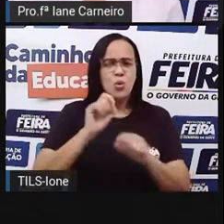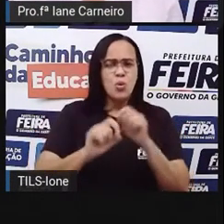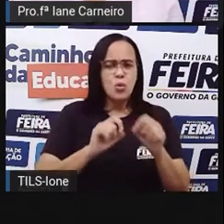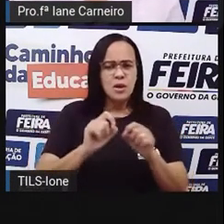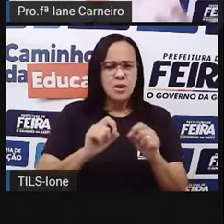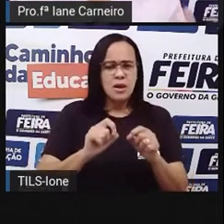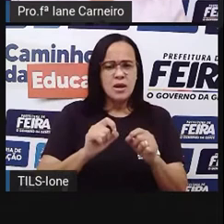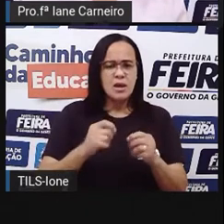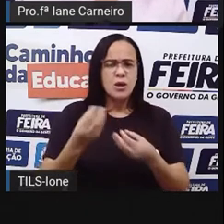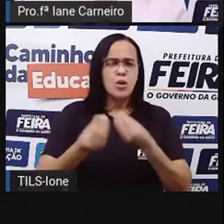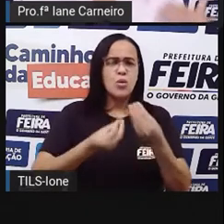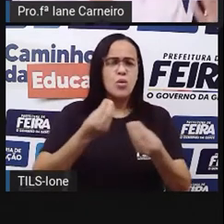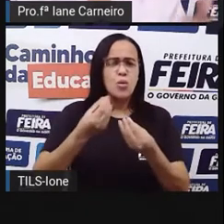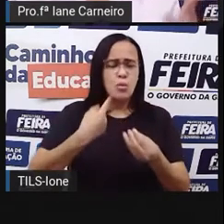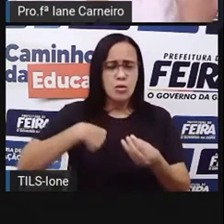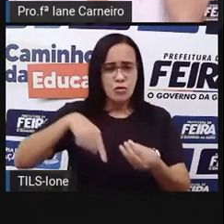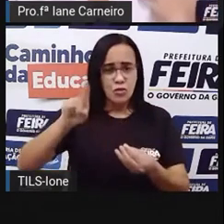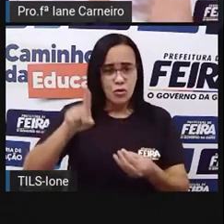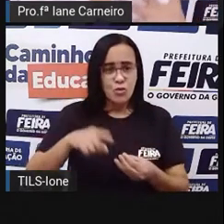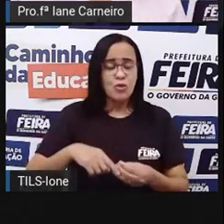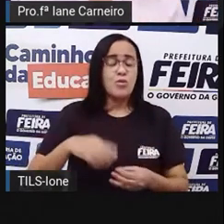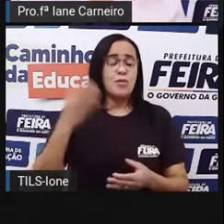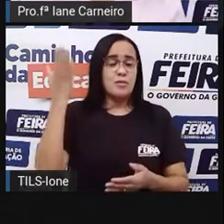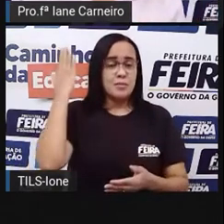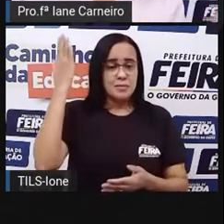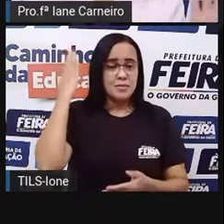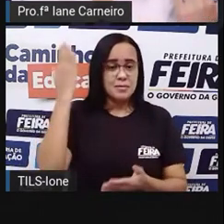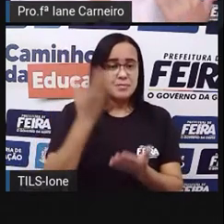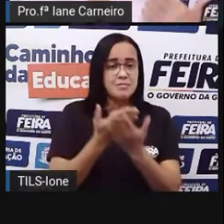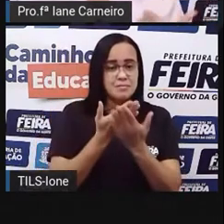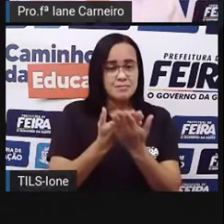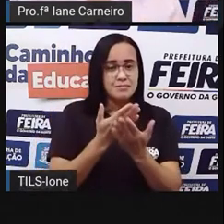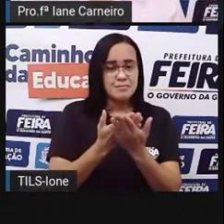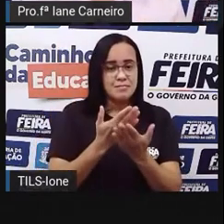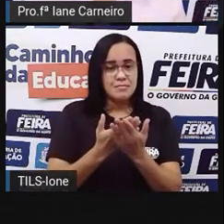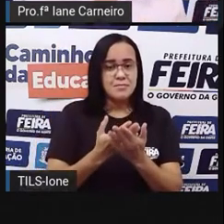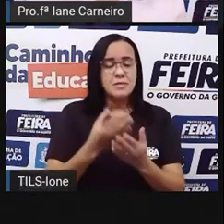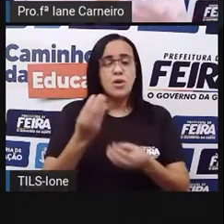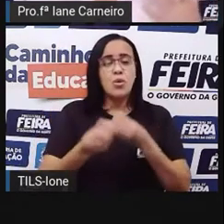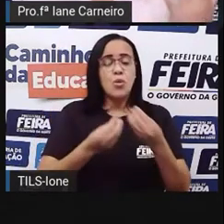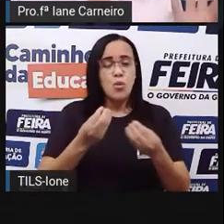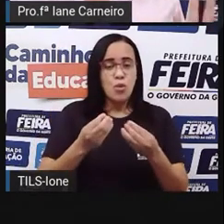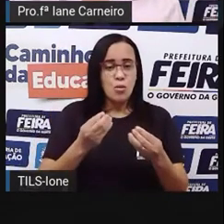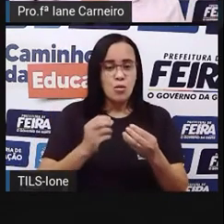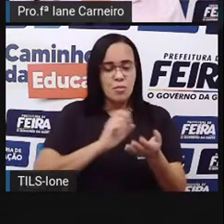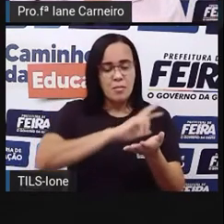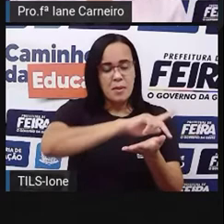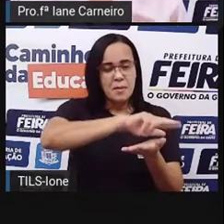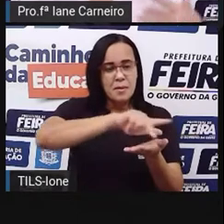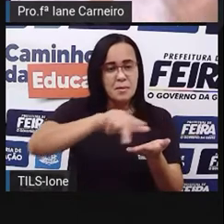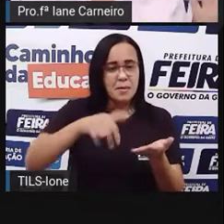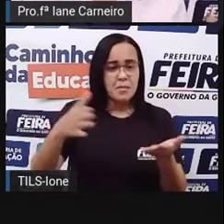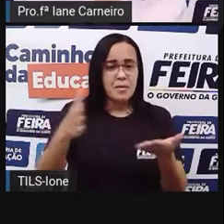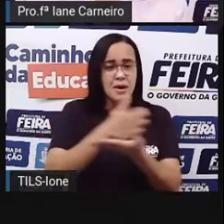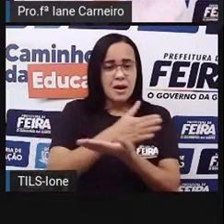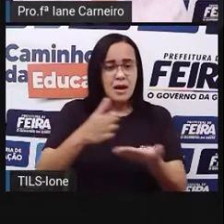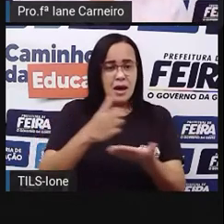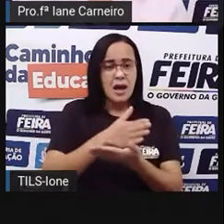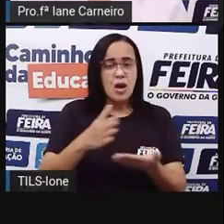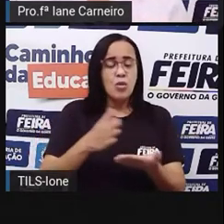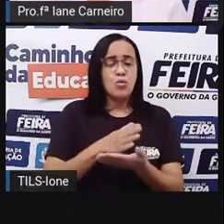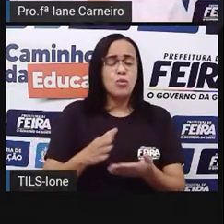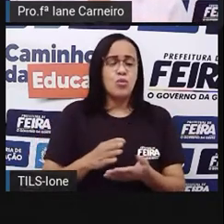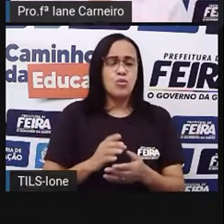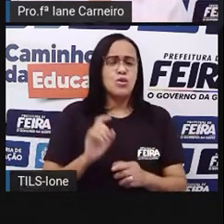como a gente estava conversando nas aulas anteriores, sobre os meios de transportes, para que servem, os tipos,